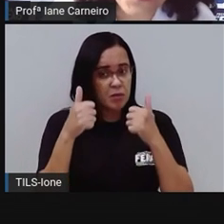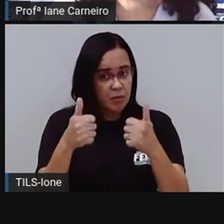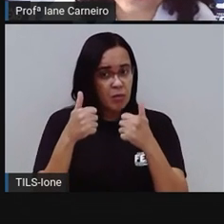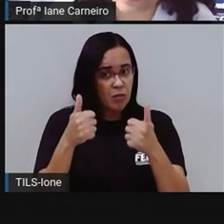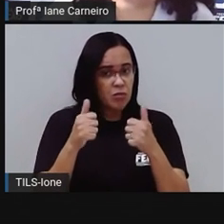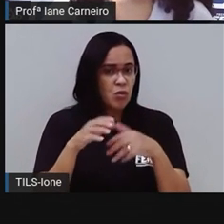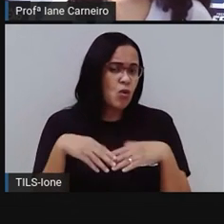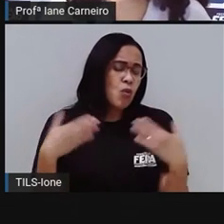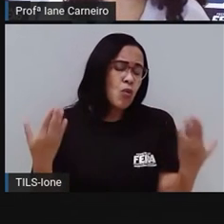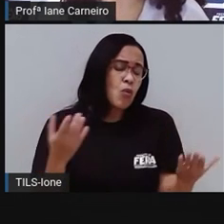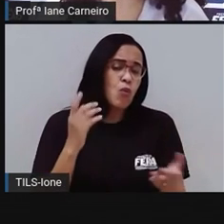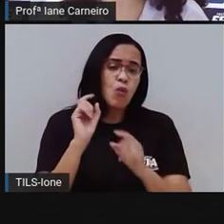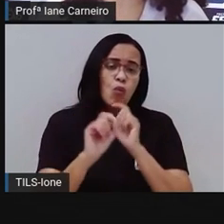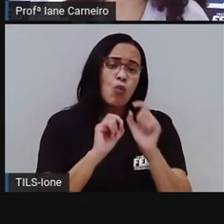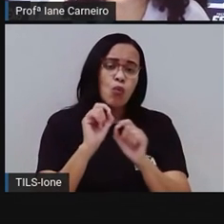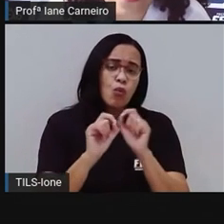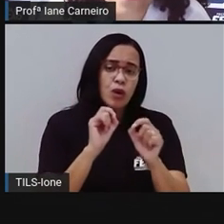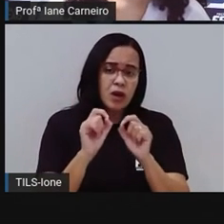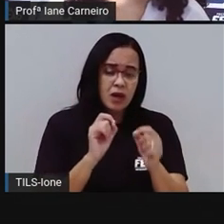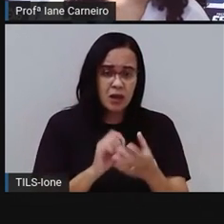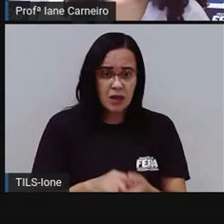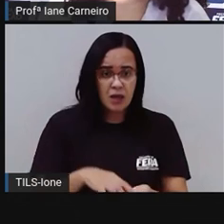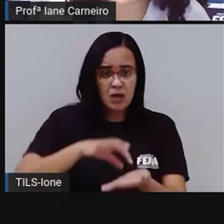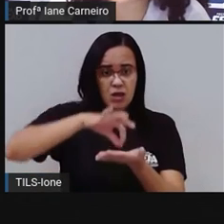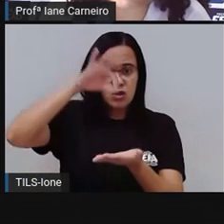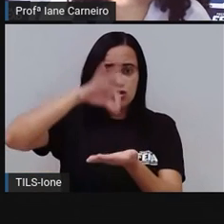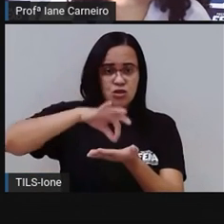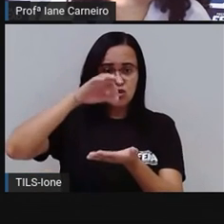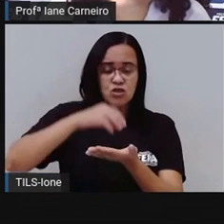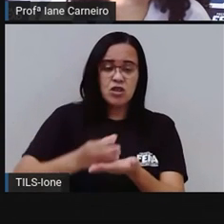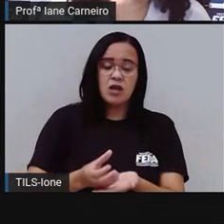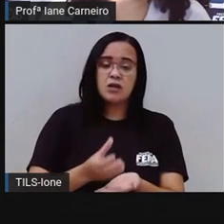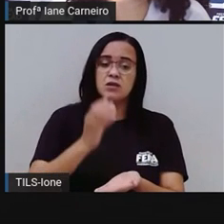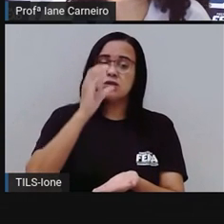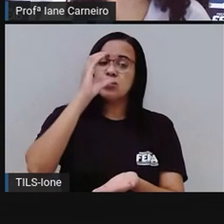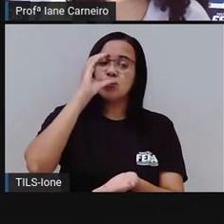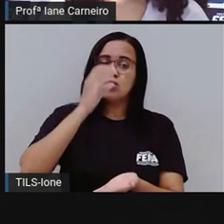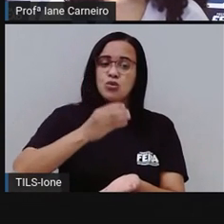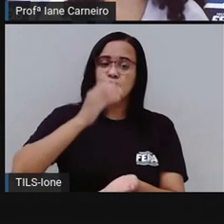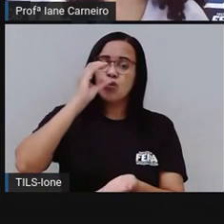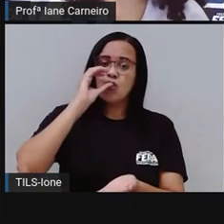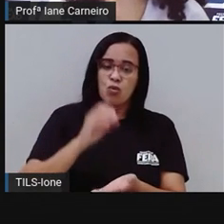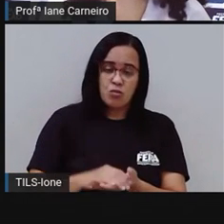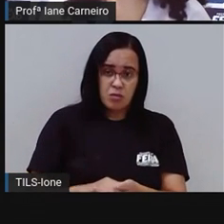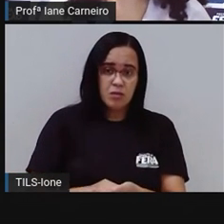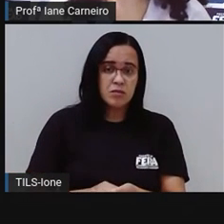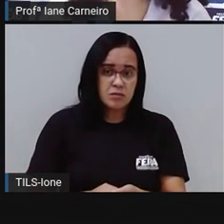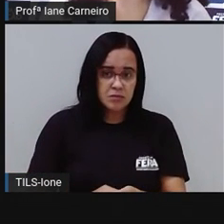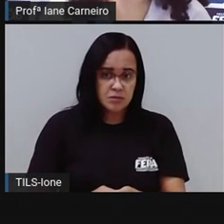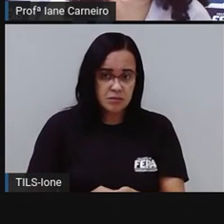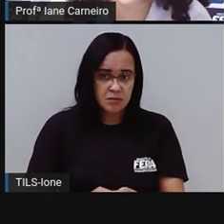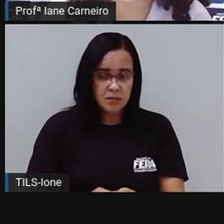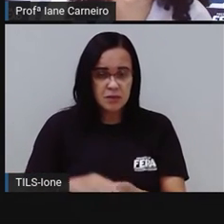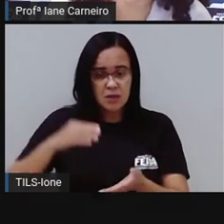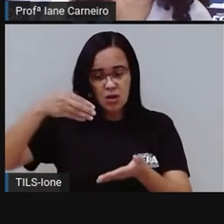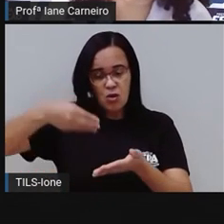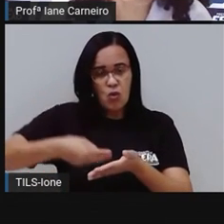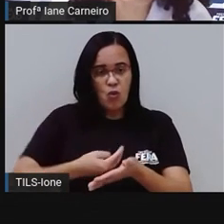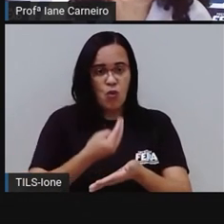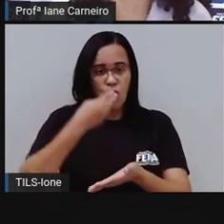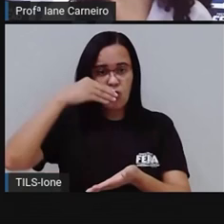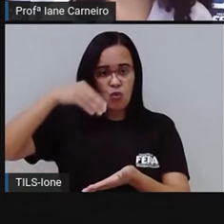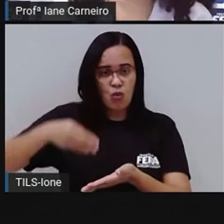come o manjericão. O chá, a gente bebe, né? Chá mate. E o garfo,